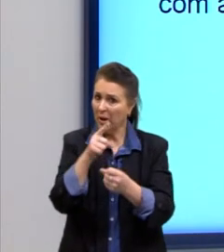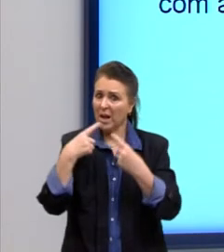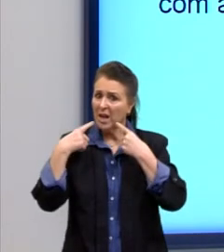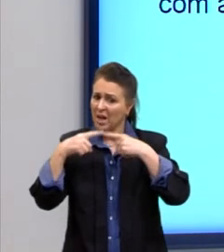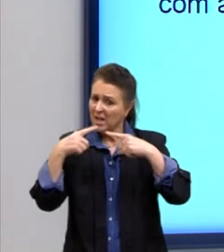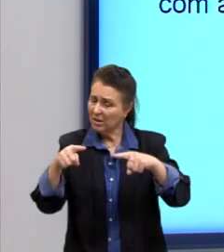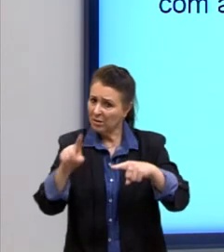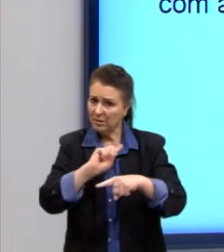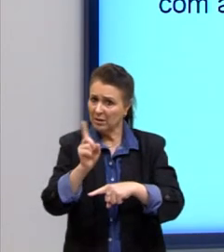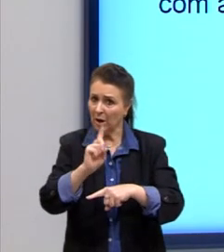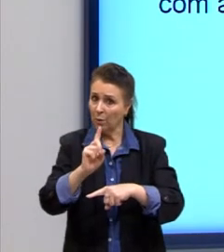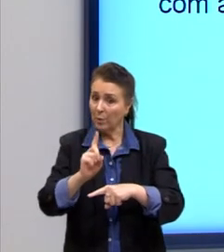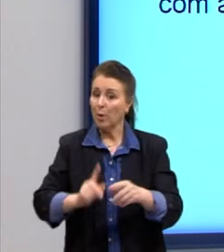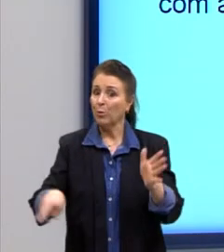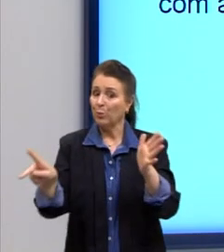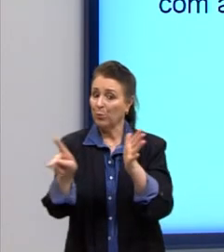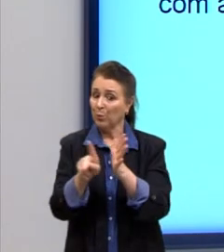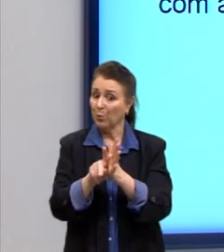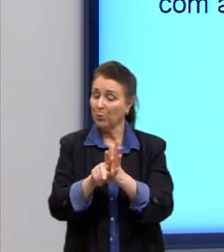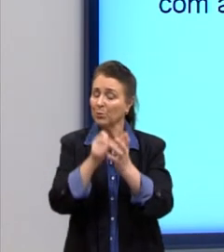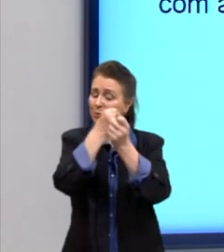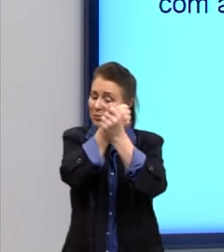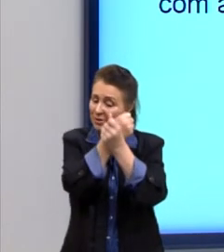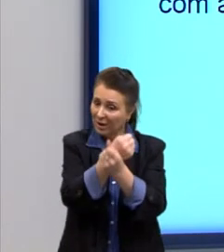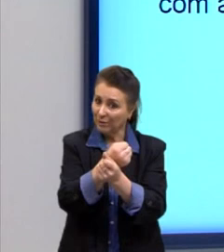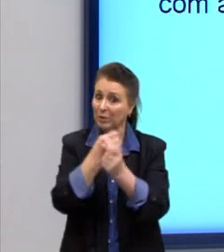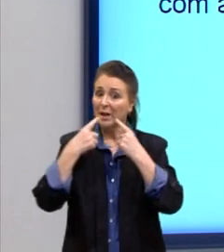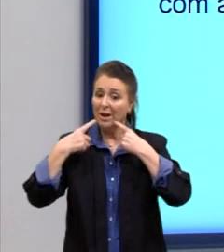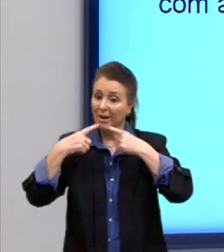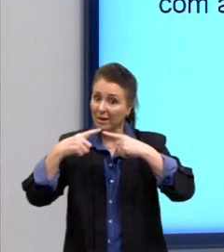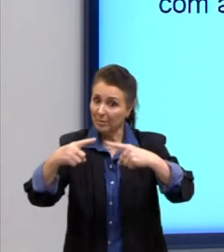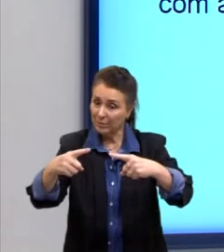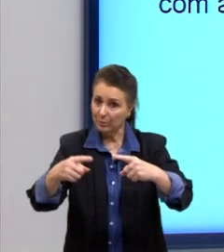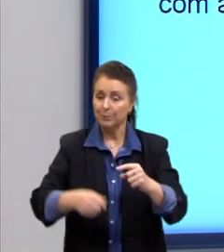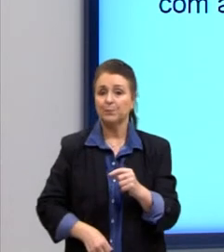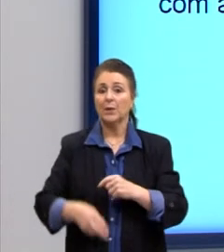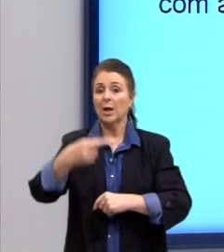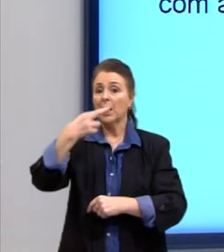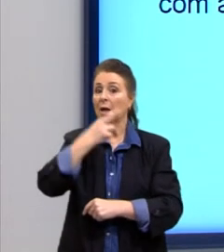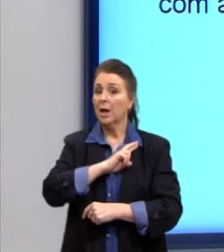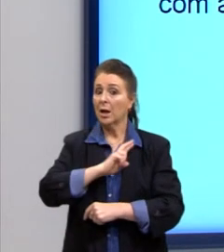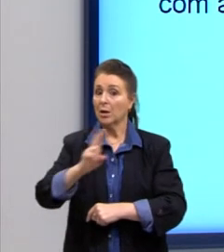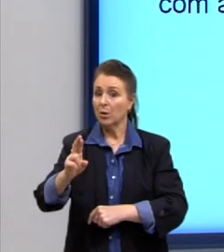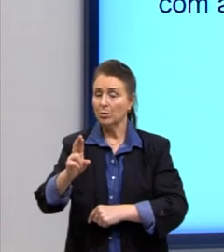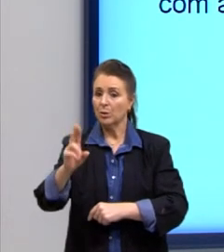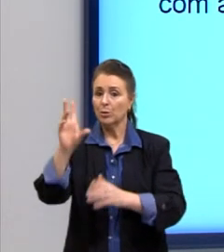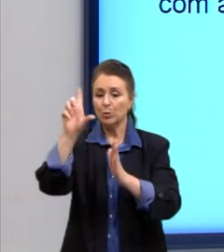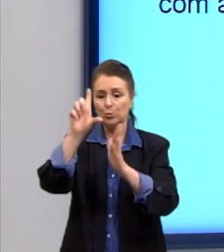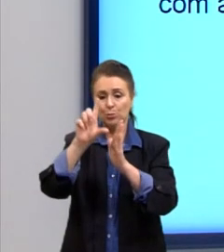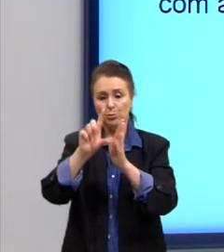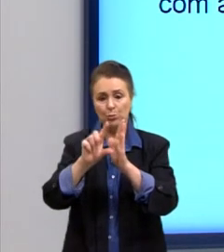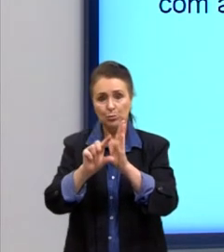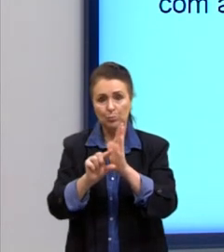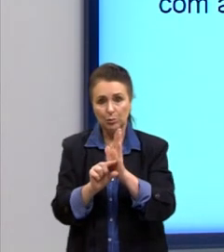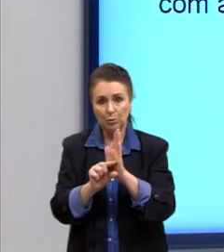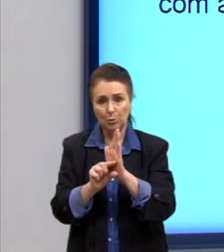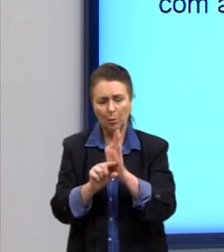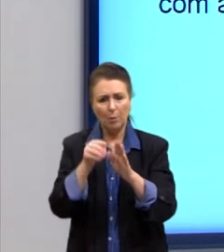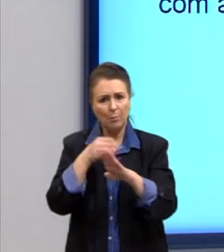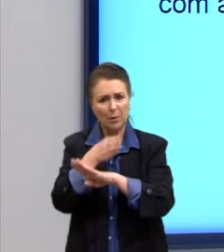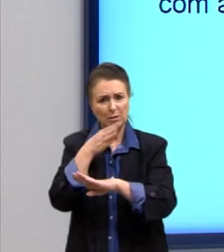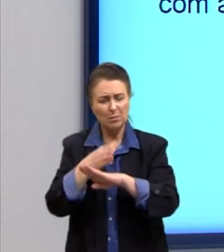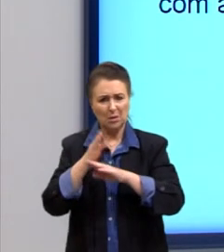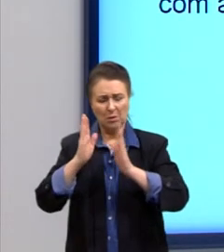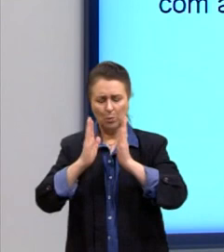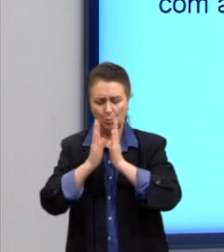proprietários. A gente tem que ter cuidado com isso. C, religiosos pela diminuição da frequência aos cultos. Não